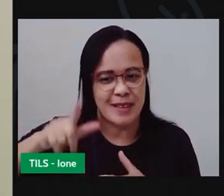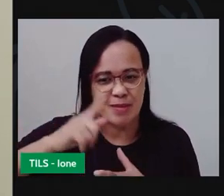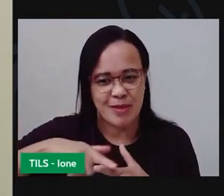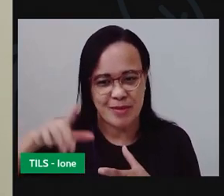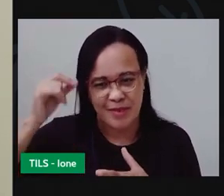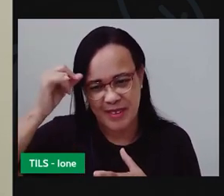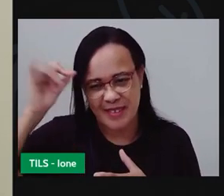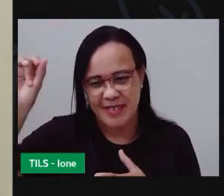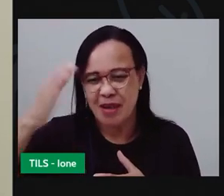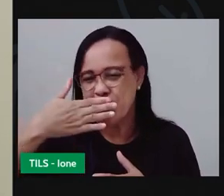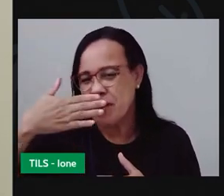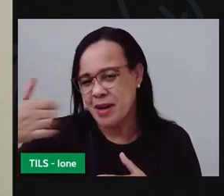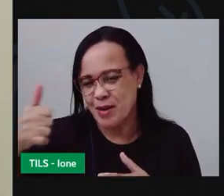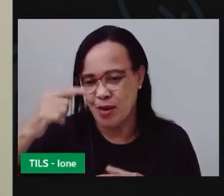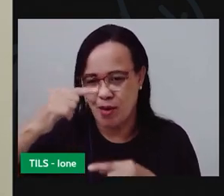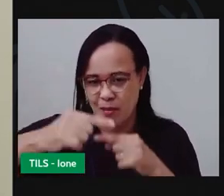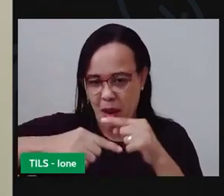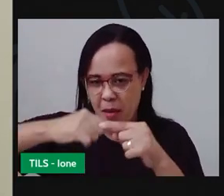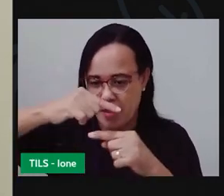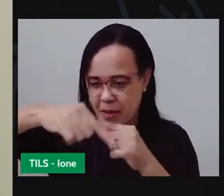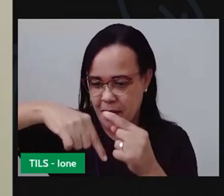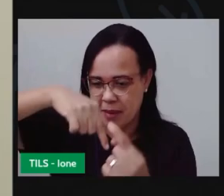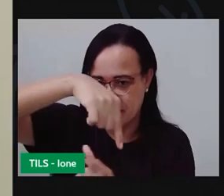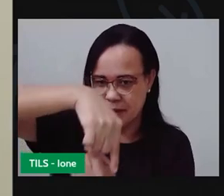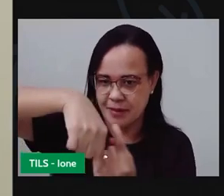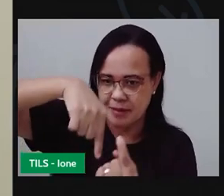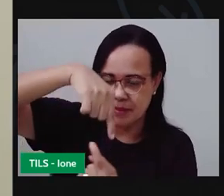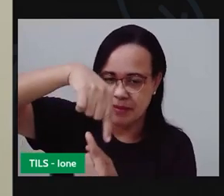vou fazer isso em toda argola